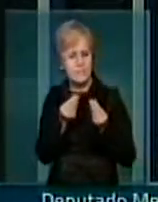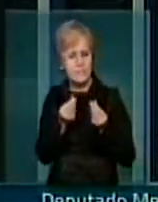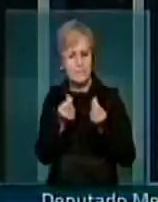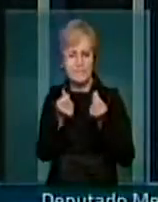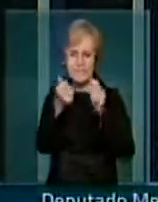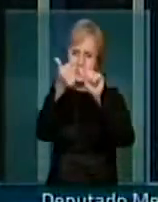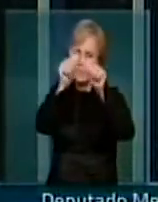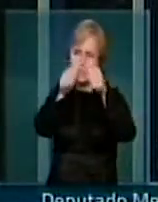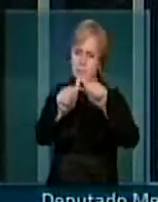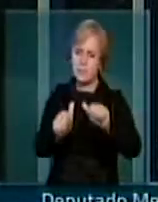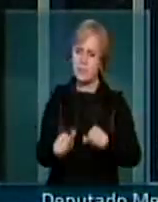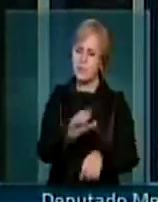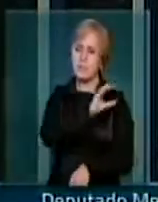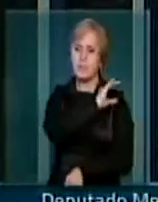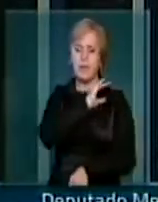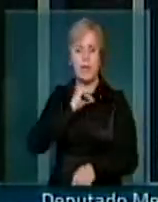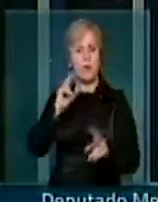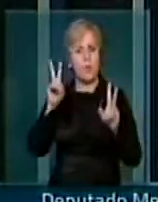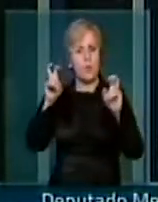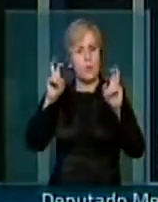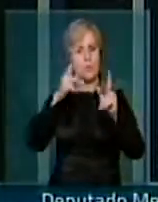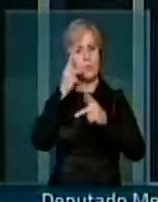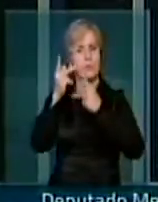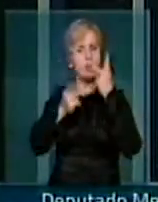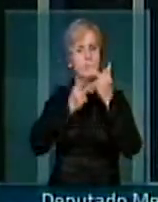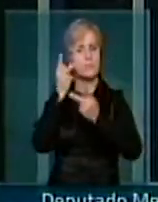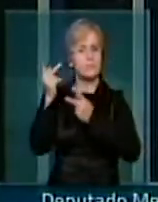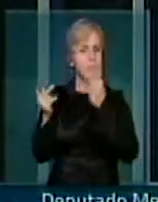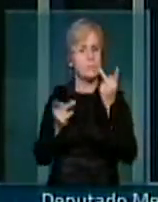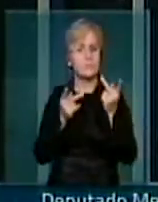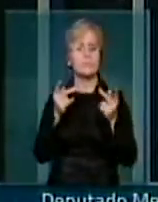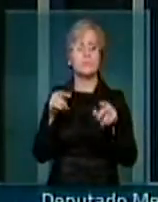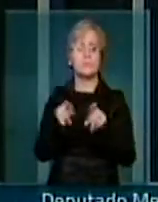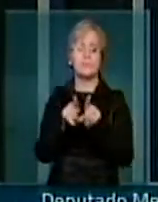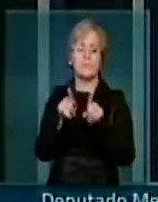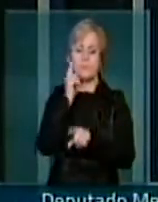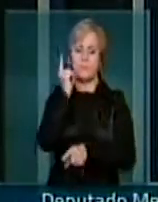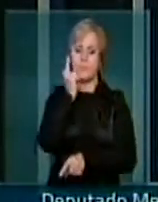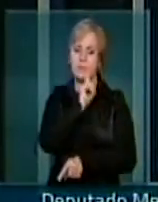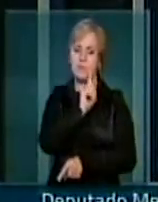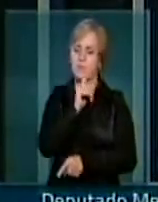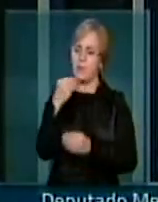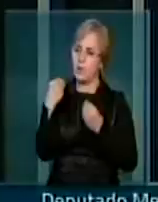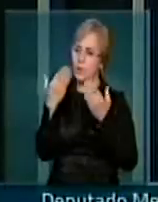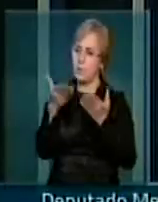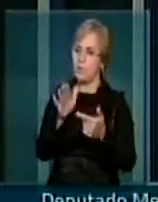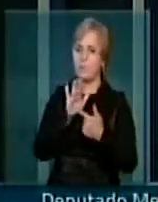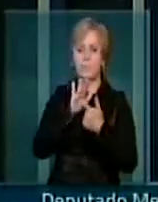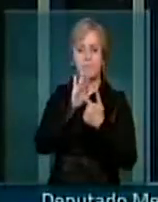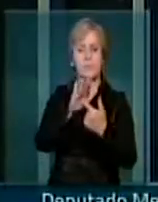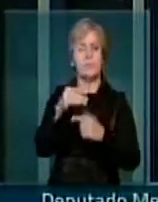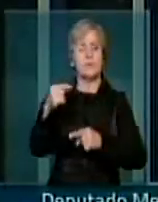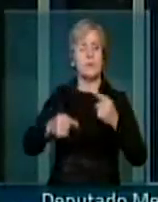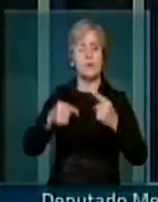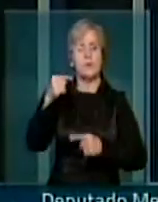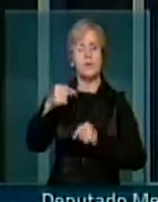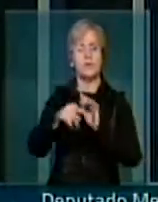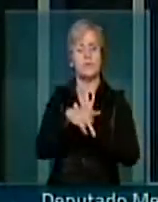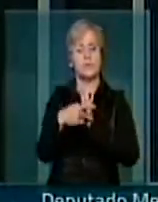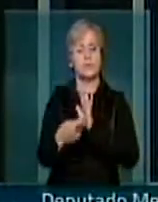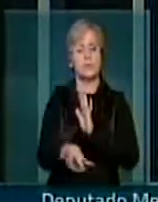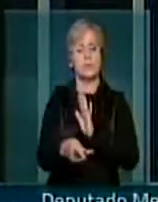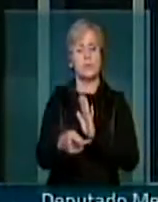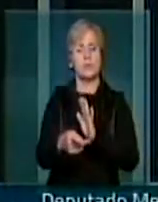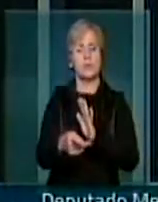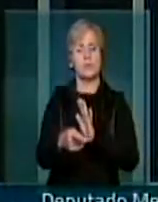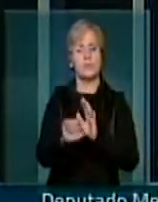comissão que tratou do tema conseguiu trazer para a discussão, para um debate